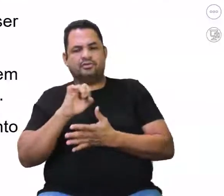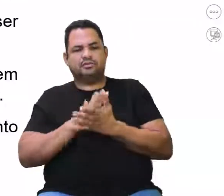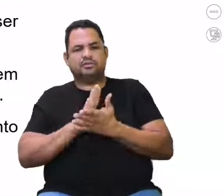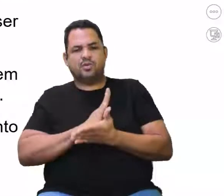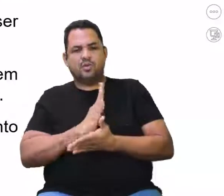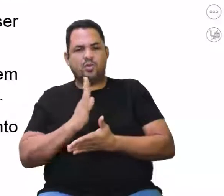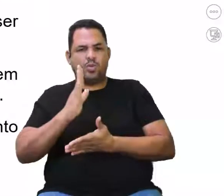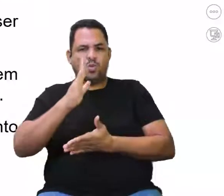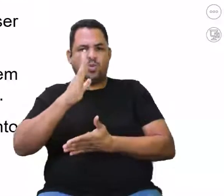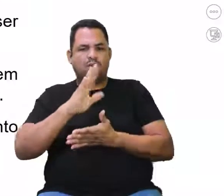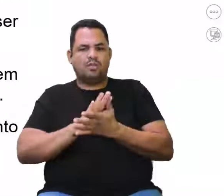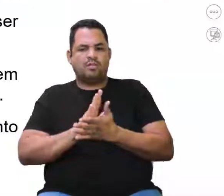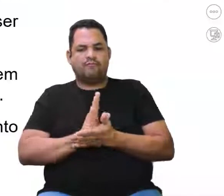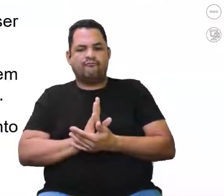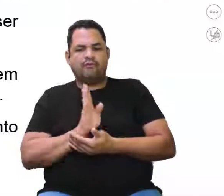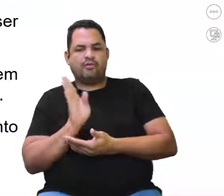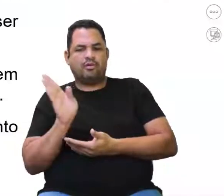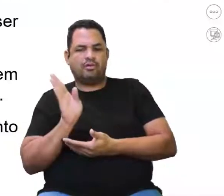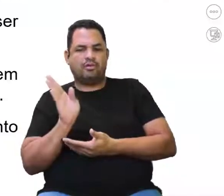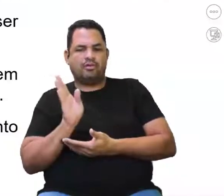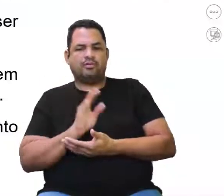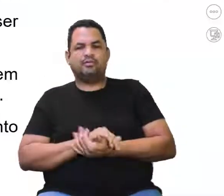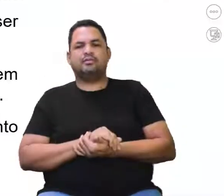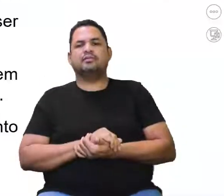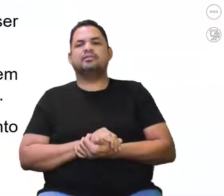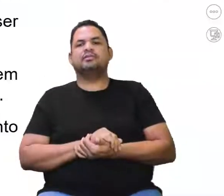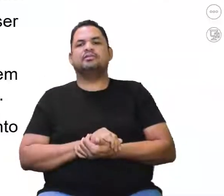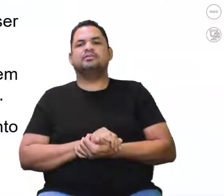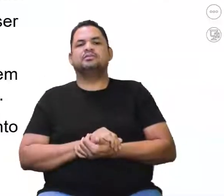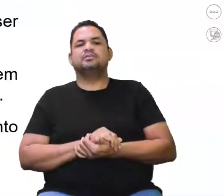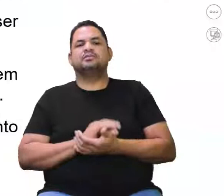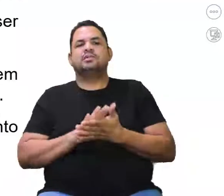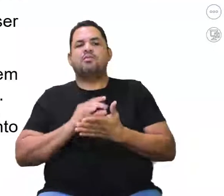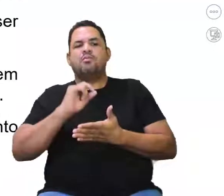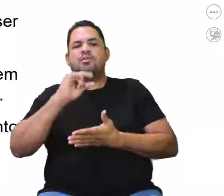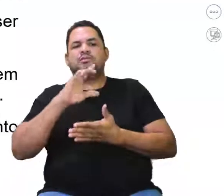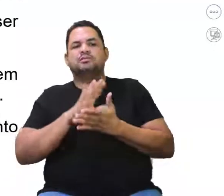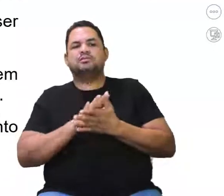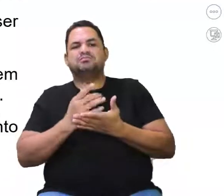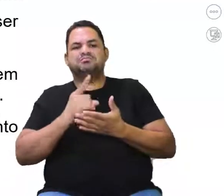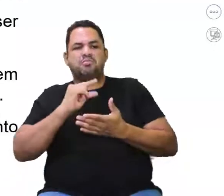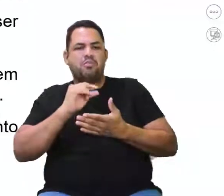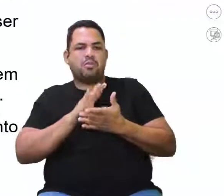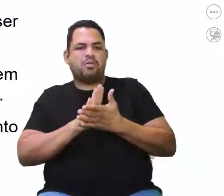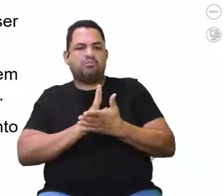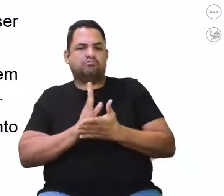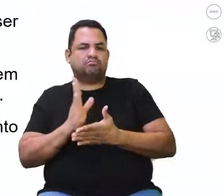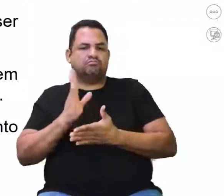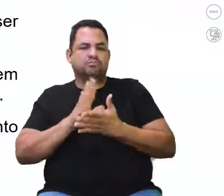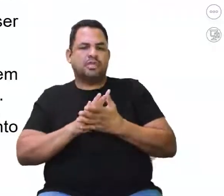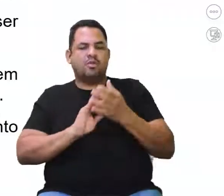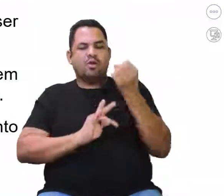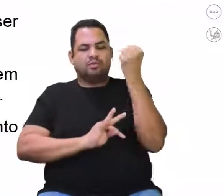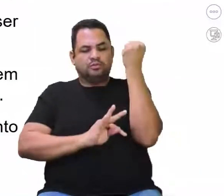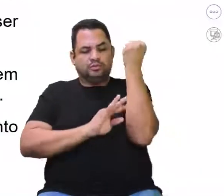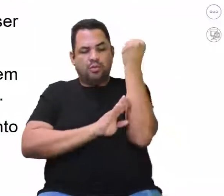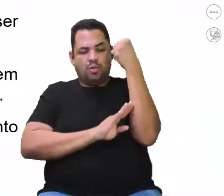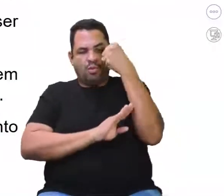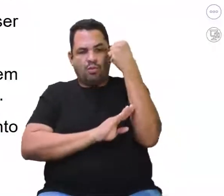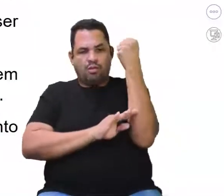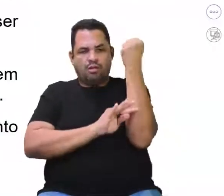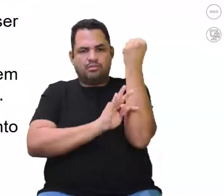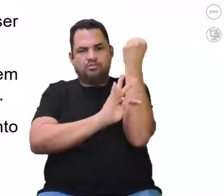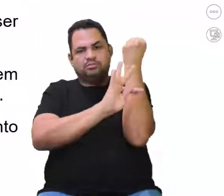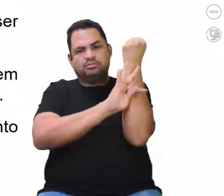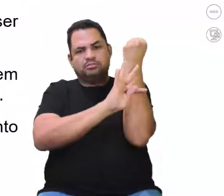curvatura da coluna para fora, ocasionada pelo aumento exagerado na curvatura